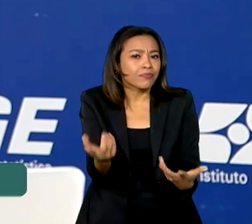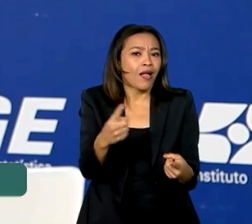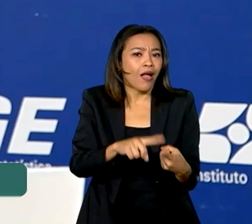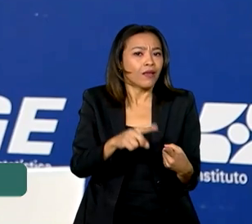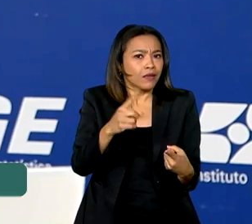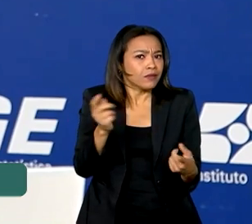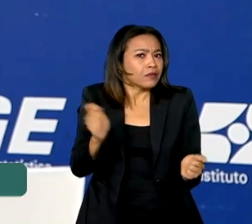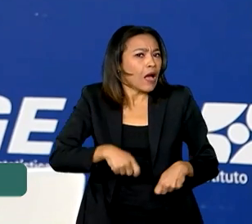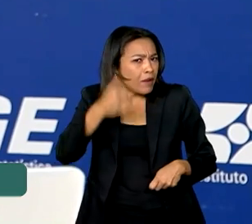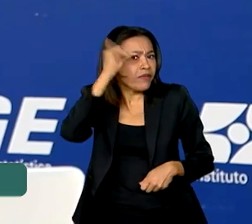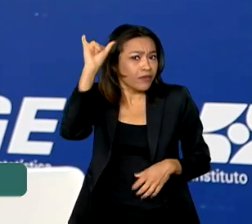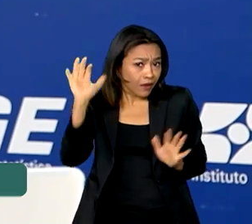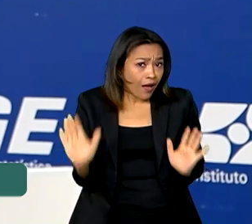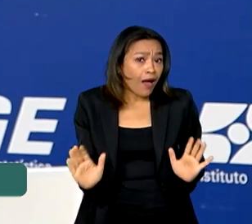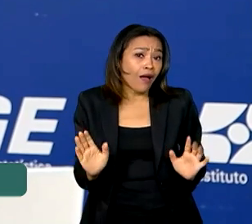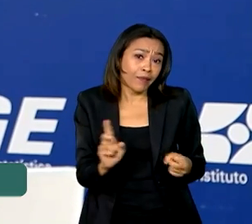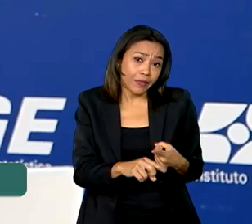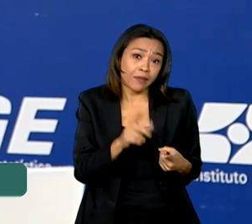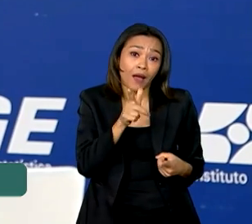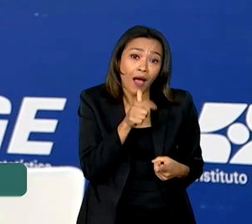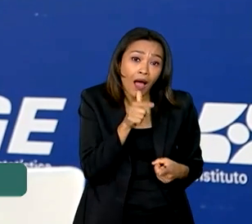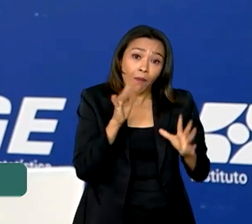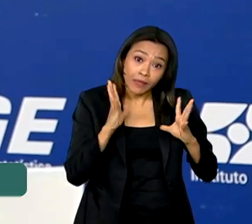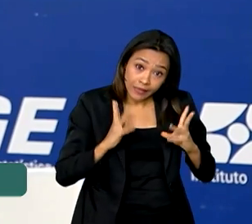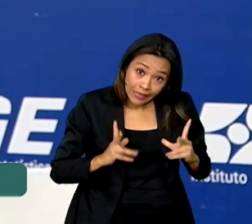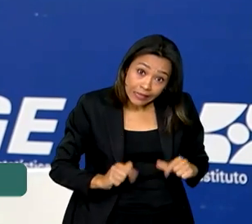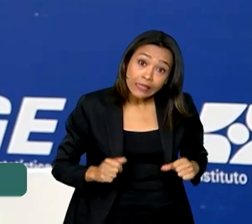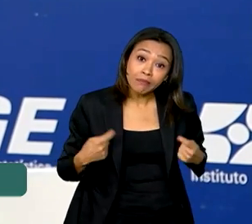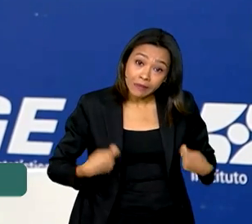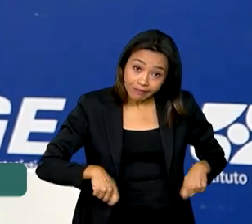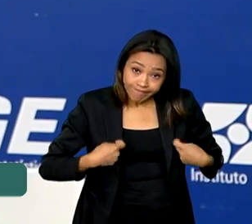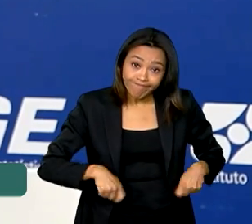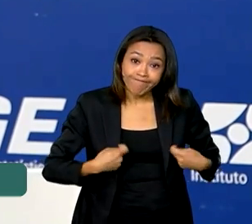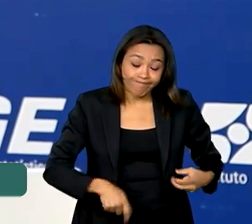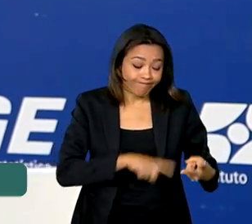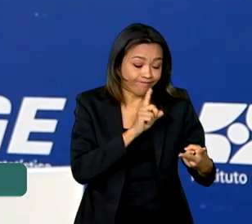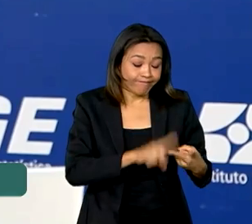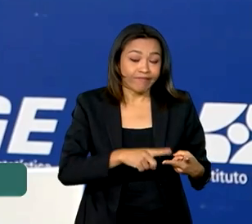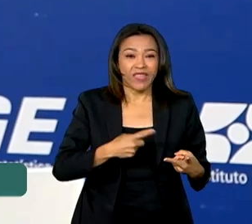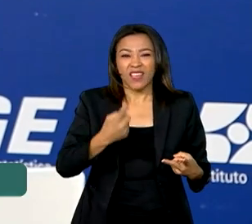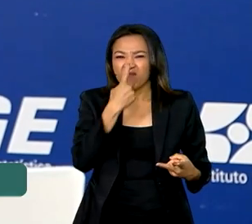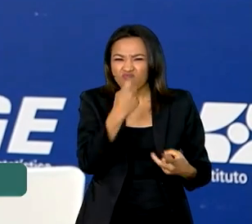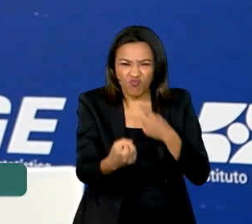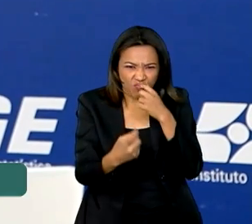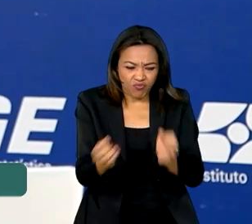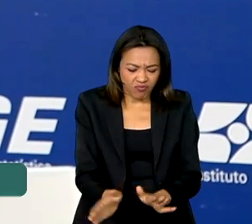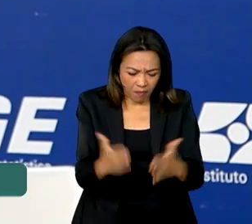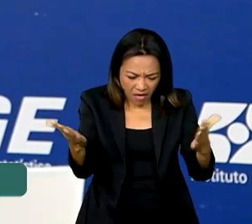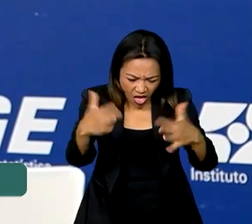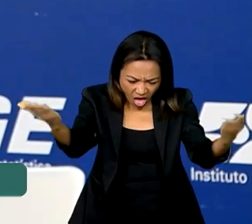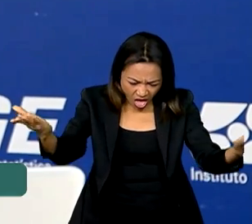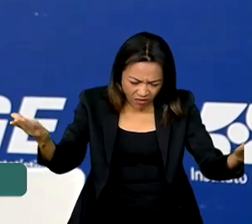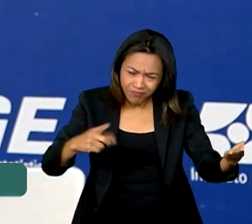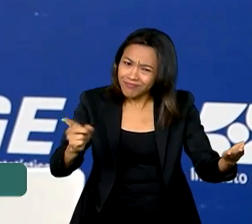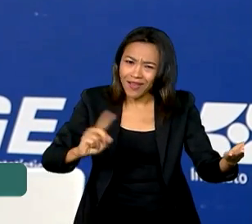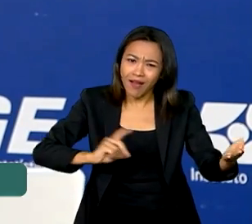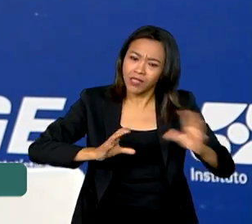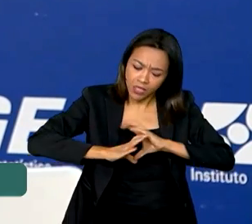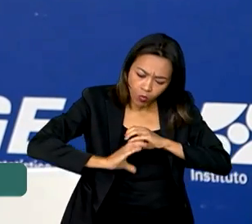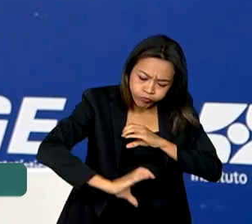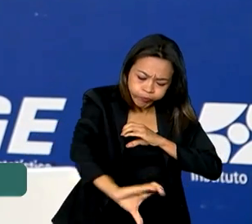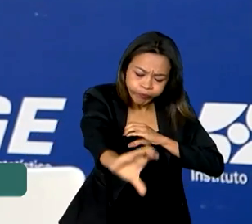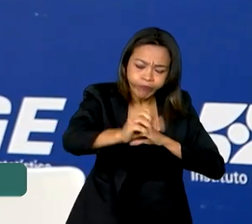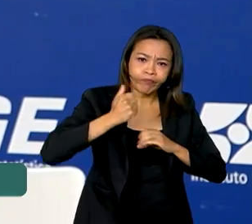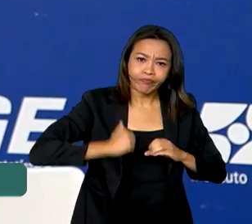Causas evitáveis, como água potável, redução de esgoto a céu aberto, ou infecções, as crianças morreram muito por